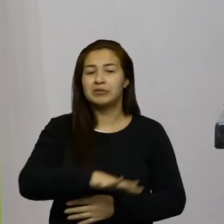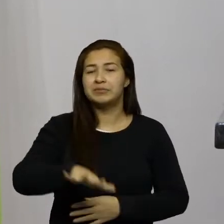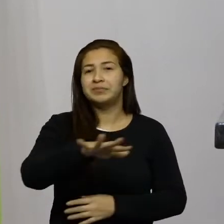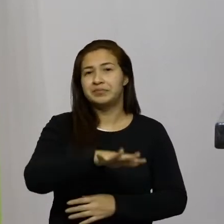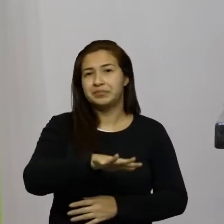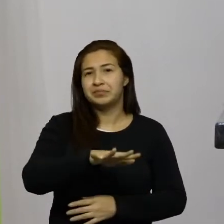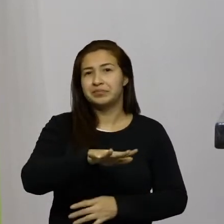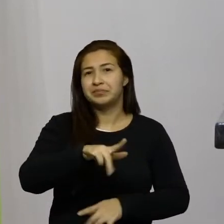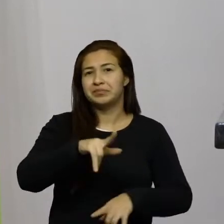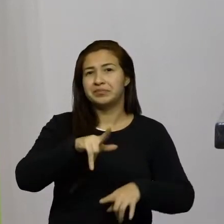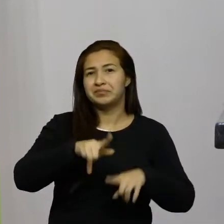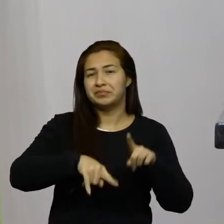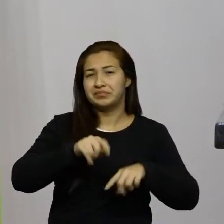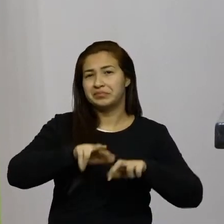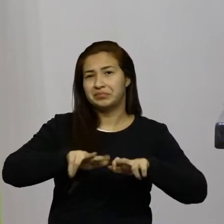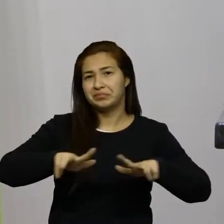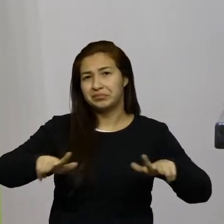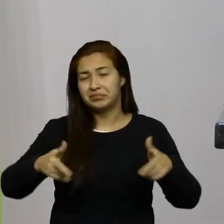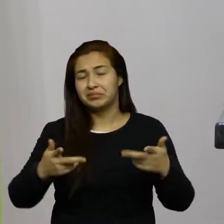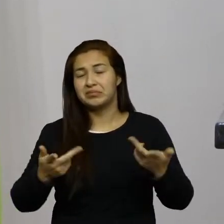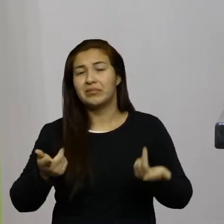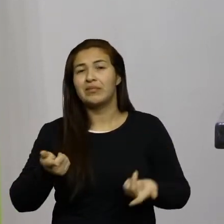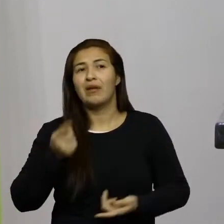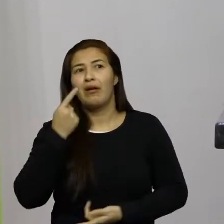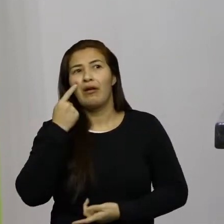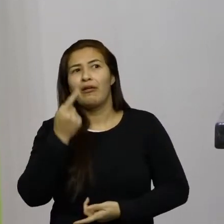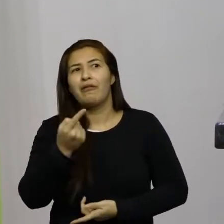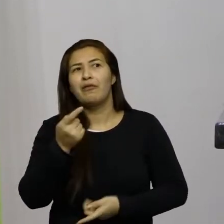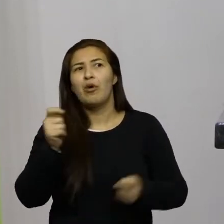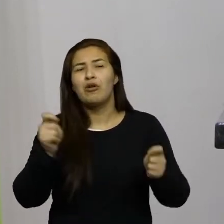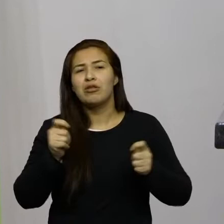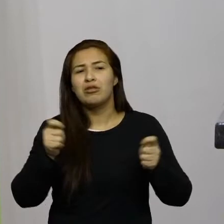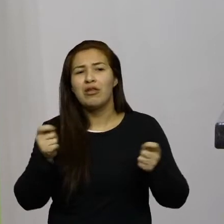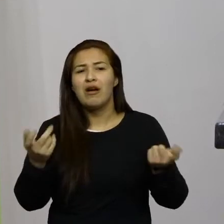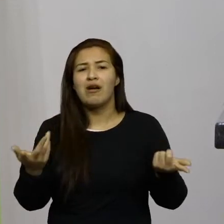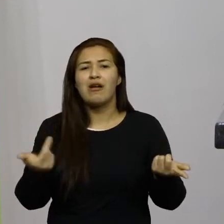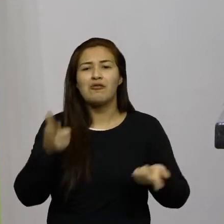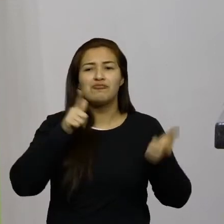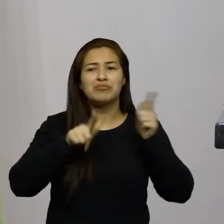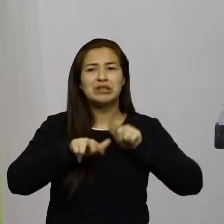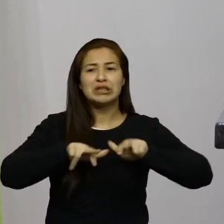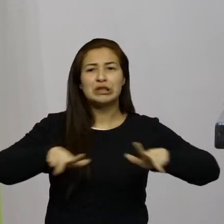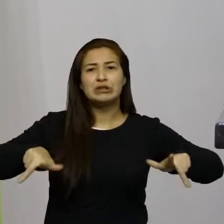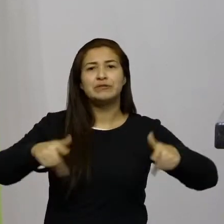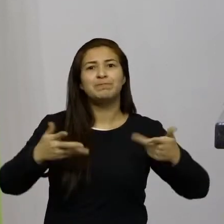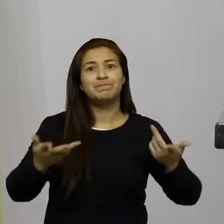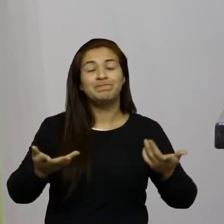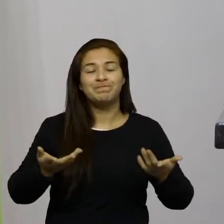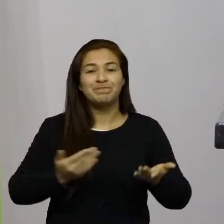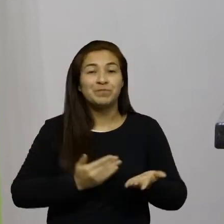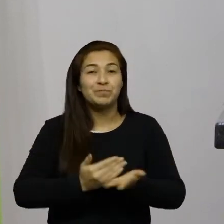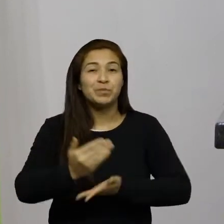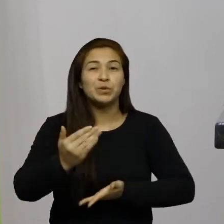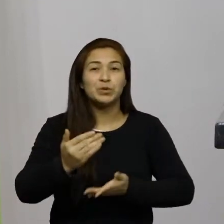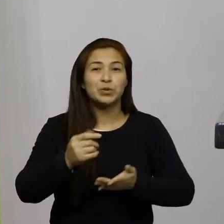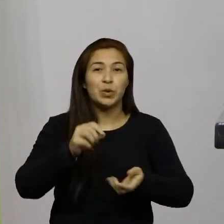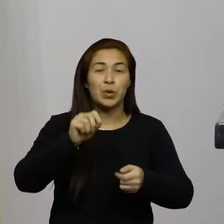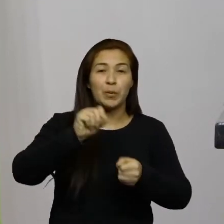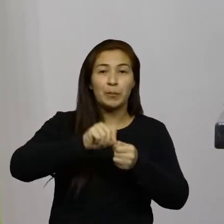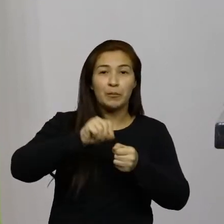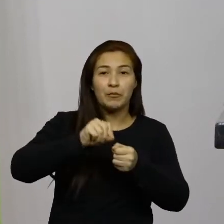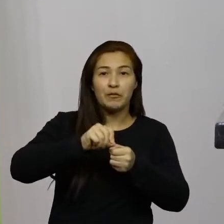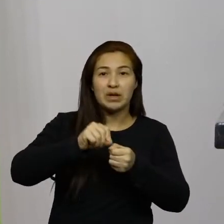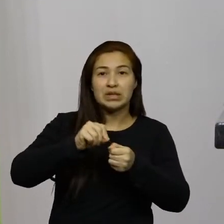viu mais um nicho de crescimento um nicho de mercado e começou a confeccionar peças e